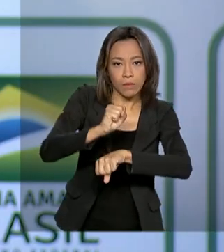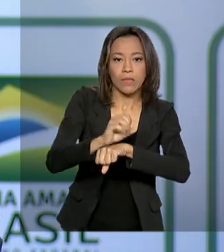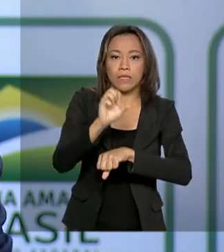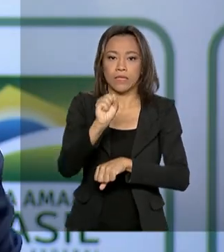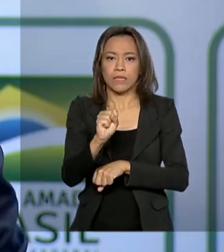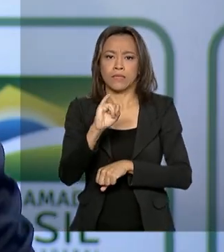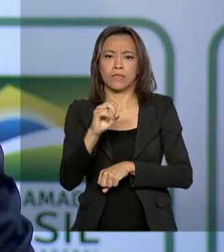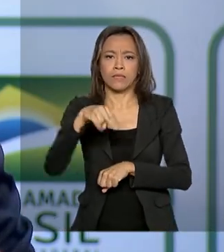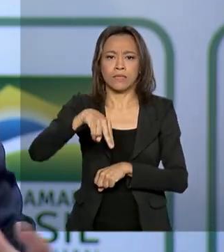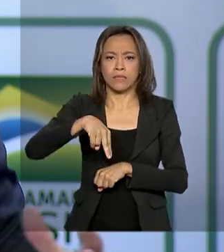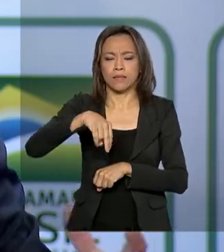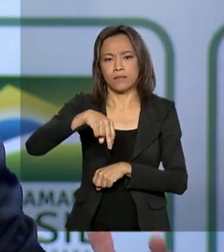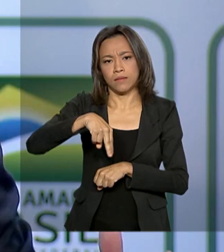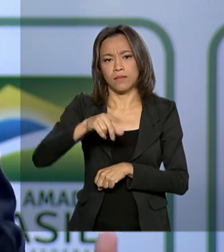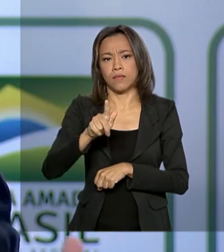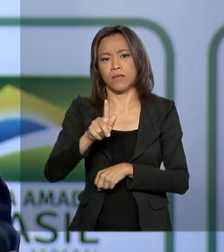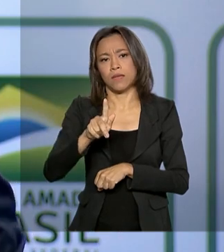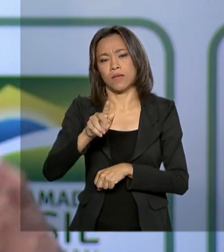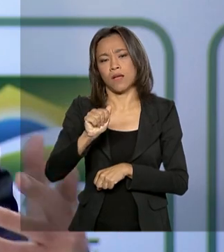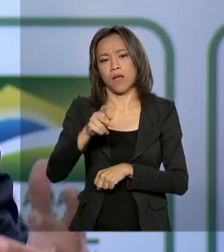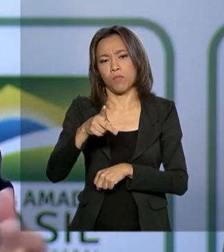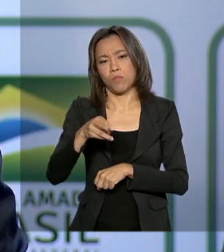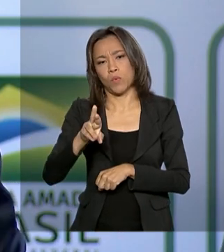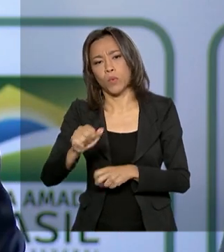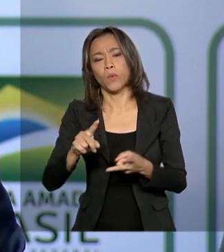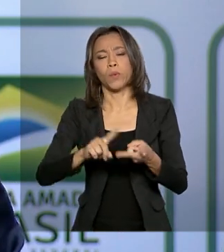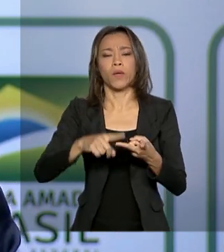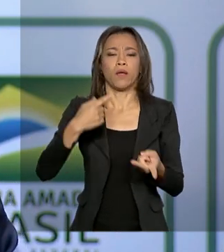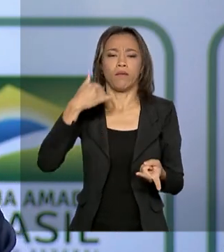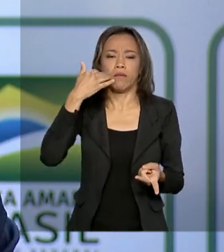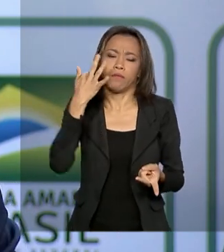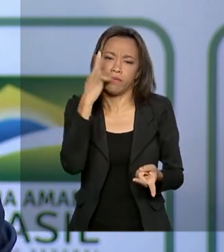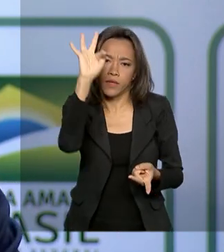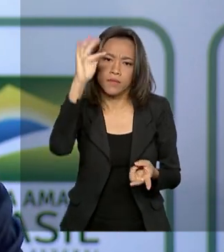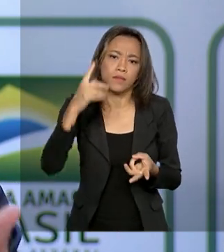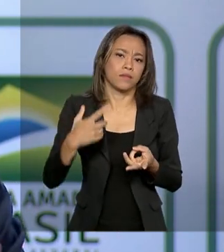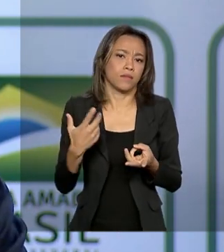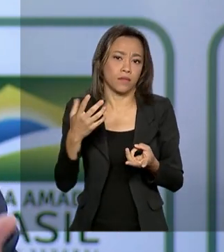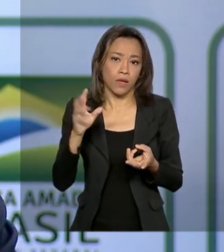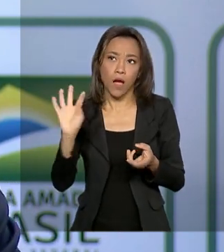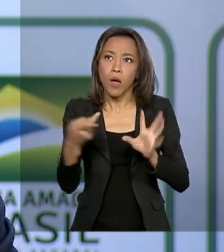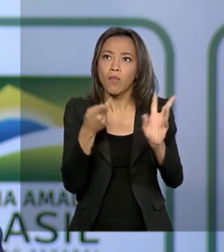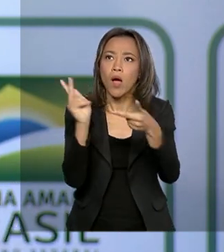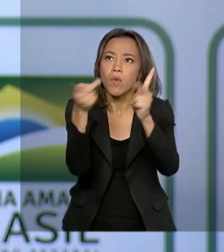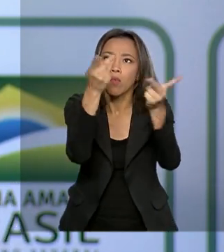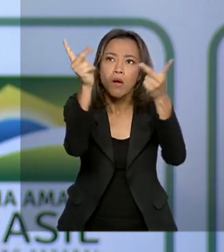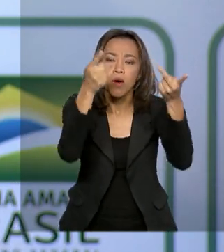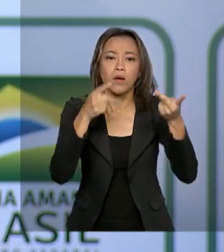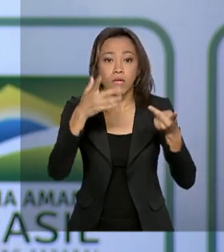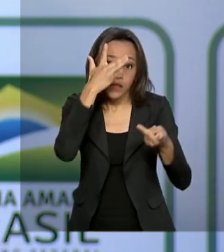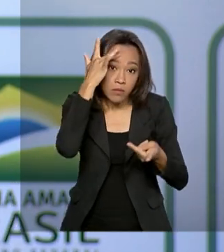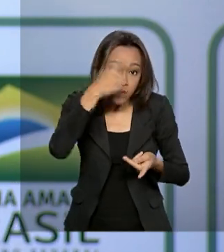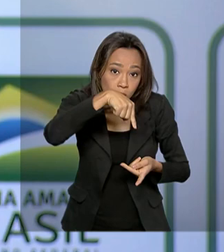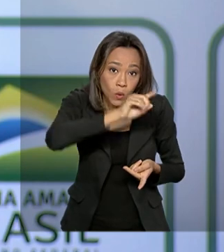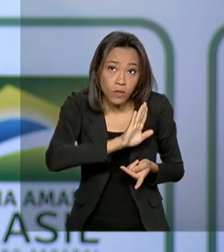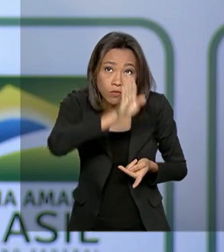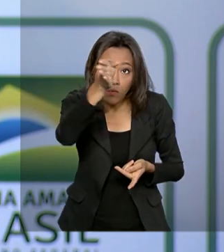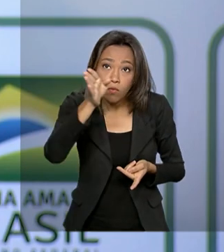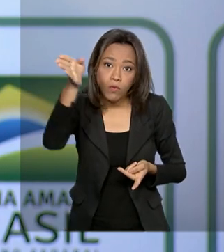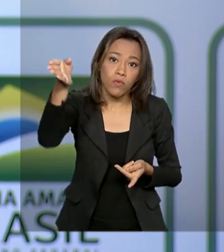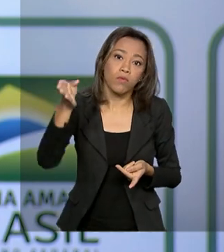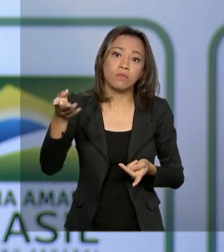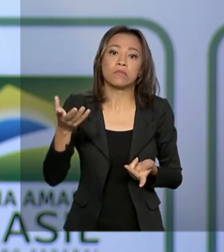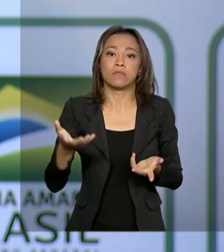Japão, enfim, ali na Península, na França, se eles começarem a ter transmissão